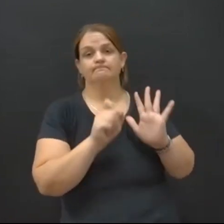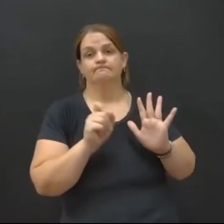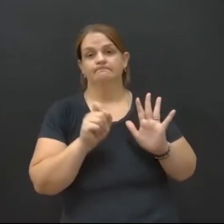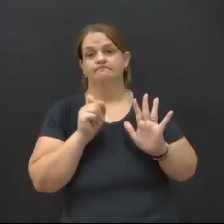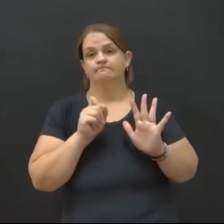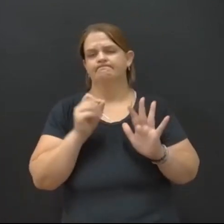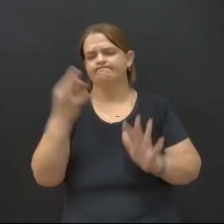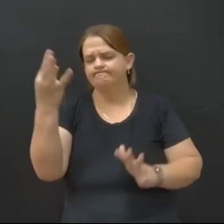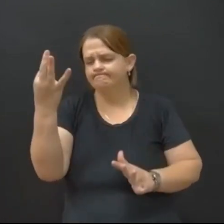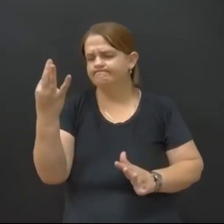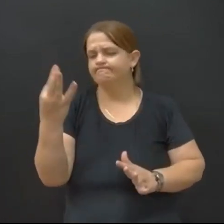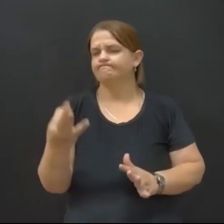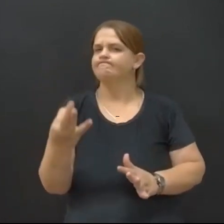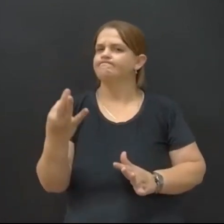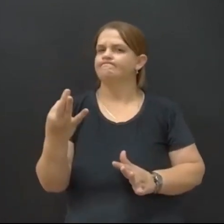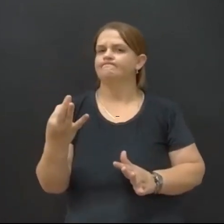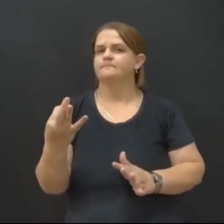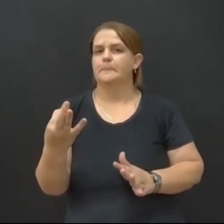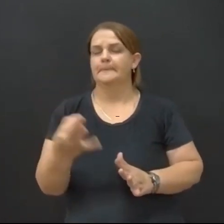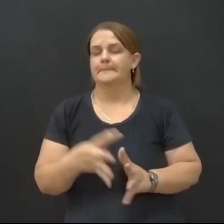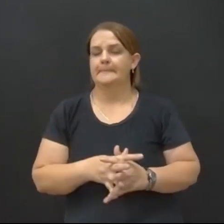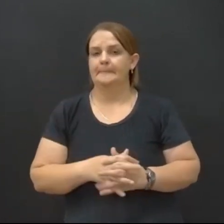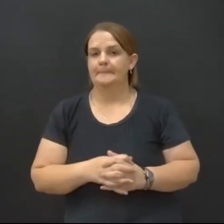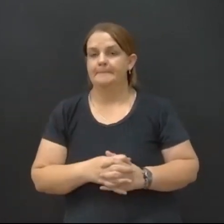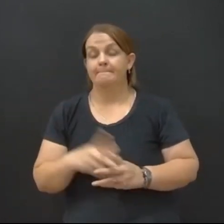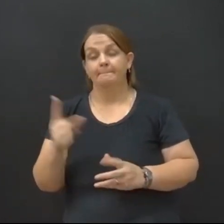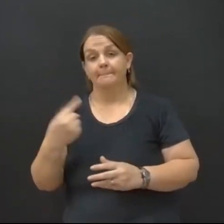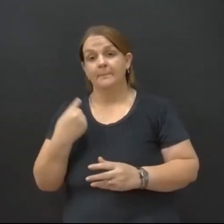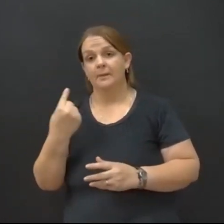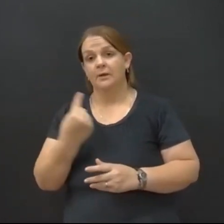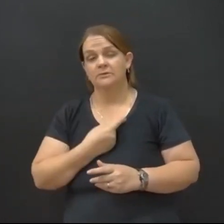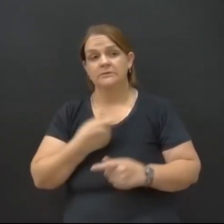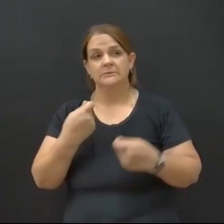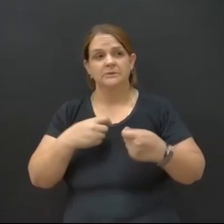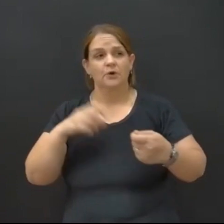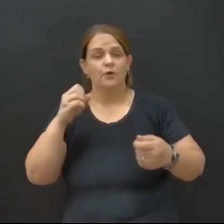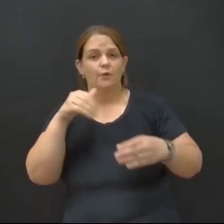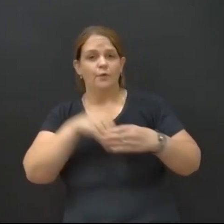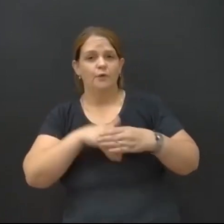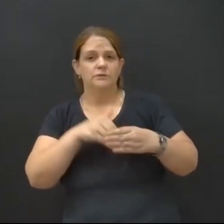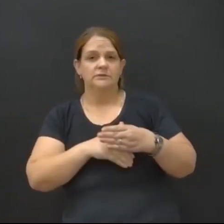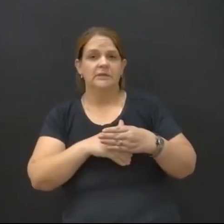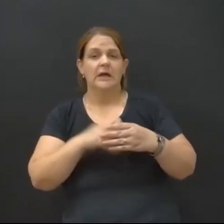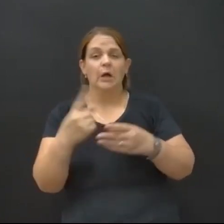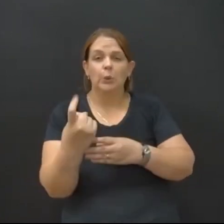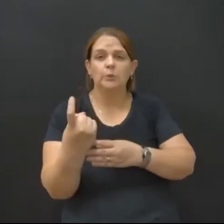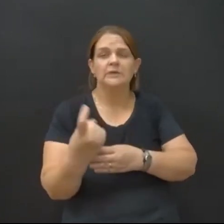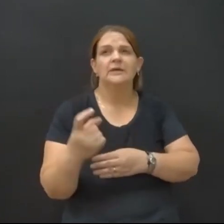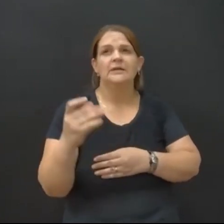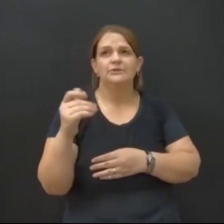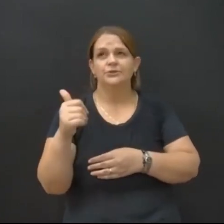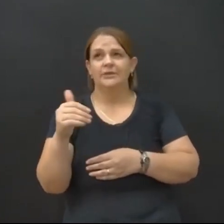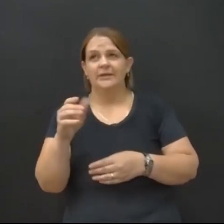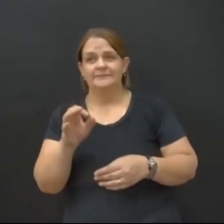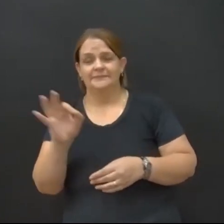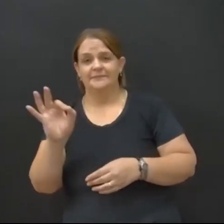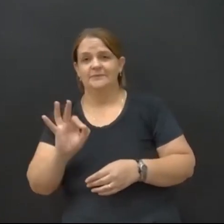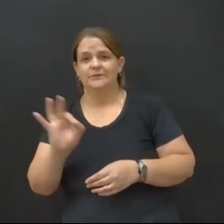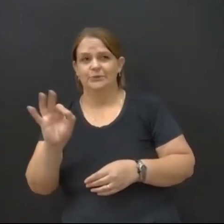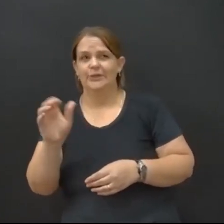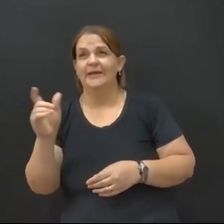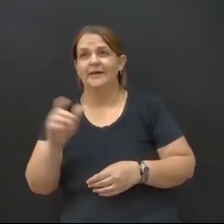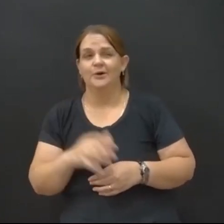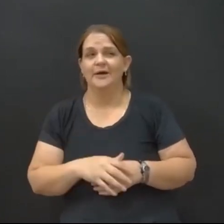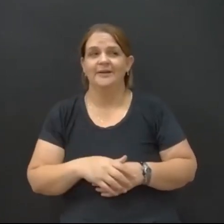com certeza absoluta, nós devemos votar aqui por unanimidade, para que